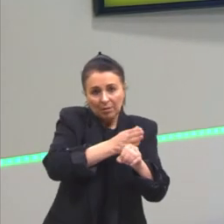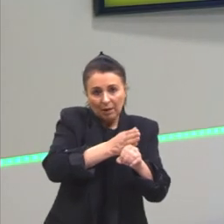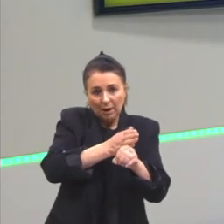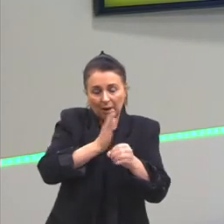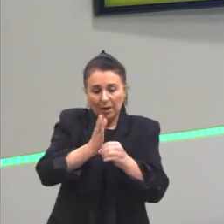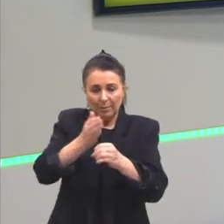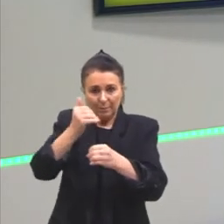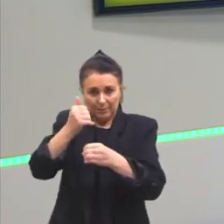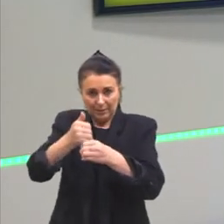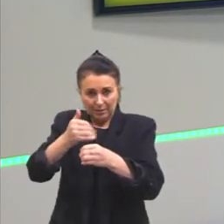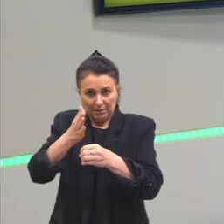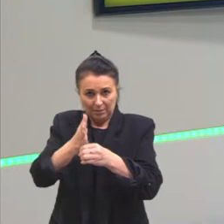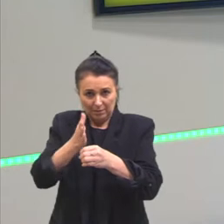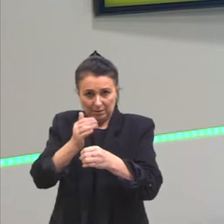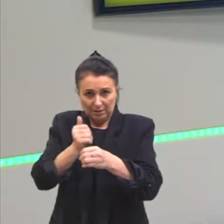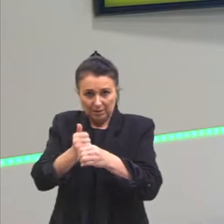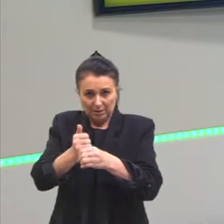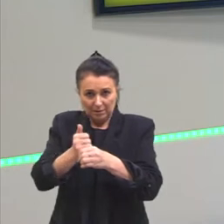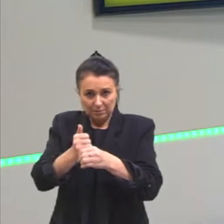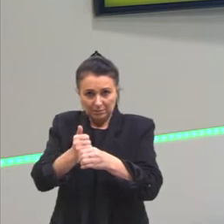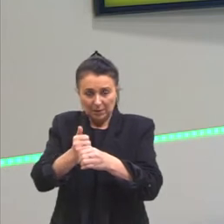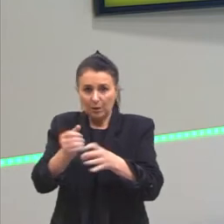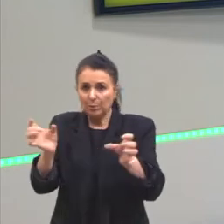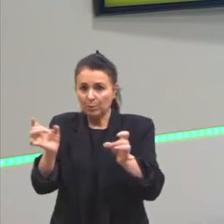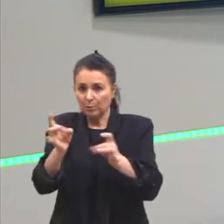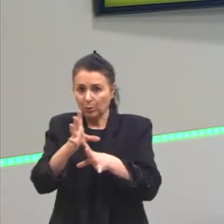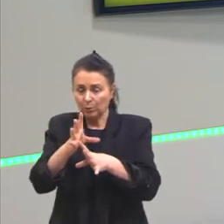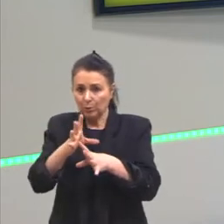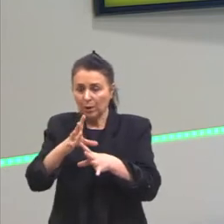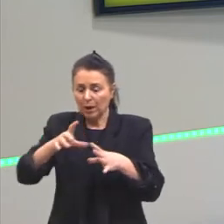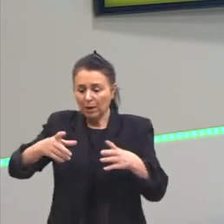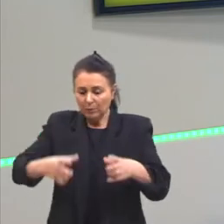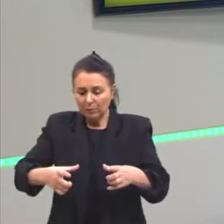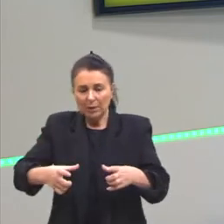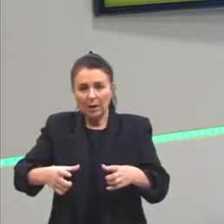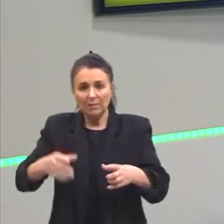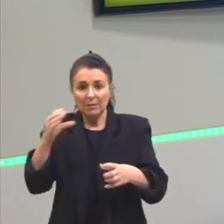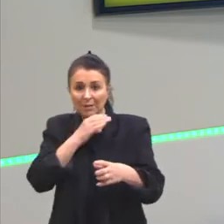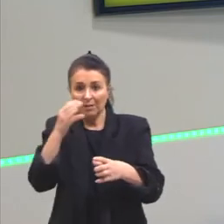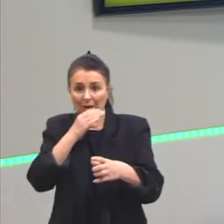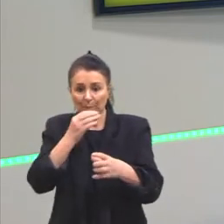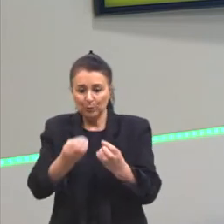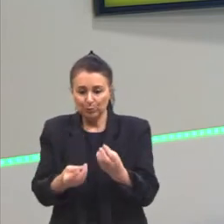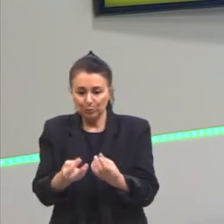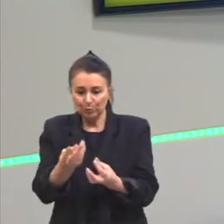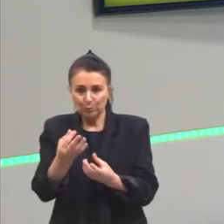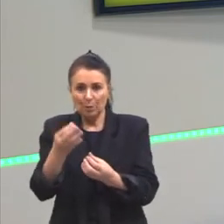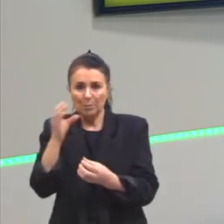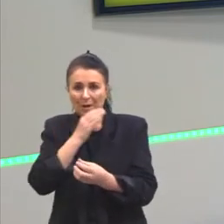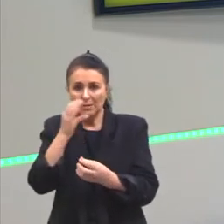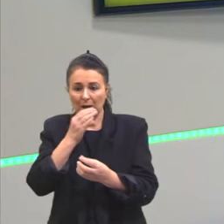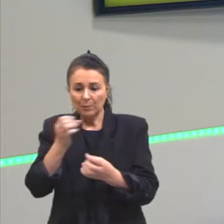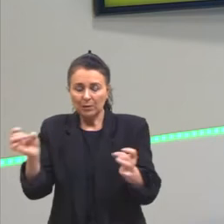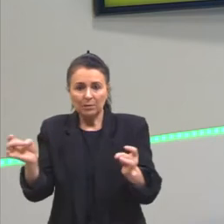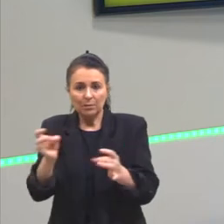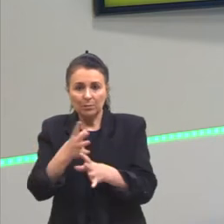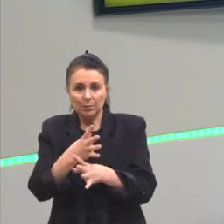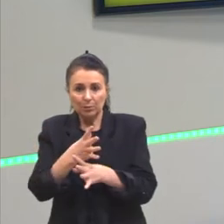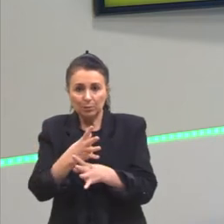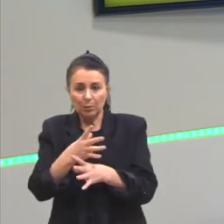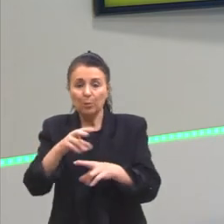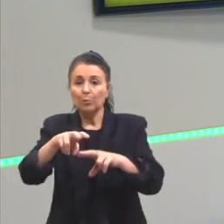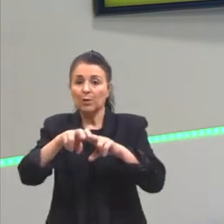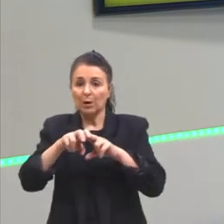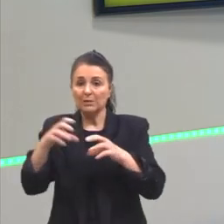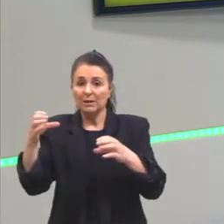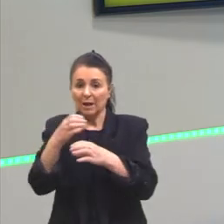batata, já como ela vai ser servida na salada de maionese, vai cozinhar muito mais rápido. Não é muito mais rápido, mas vai ser mais rápida essa reação.